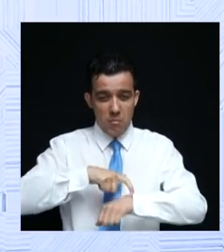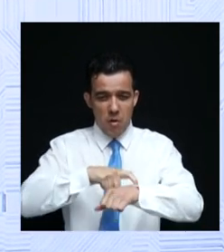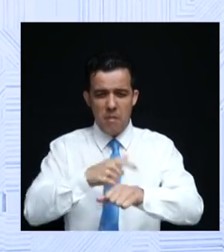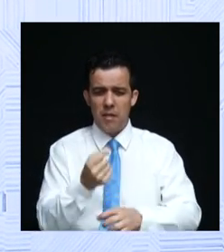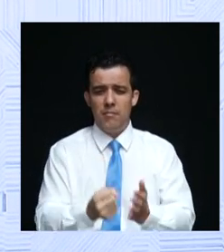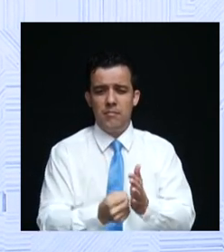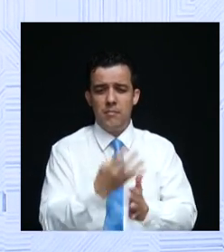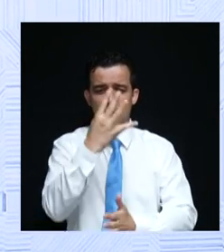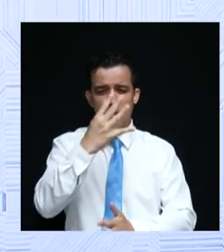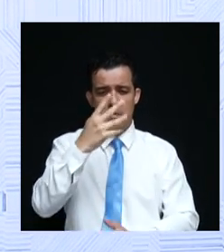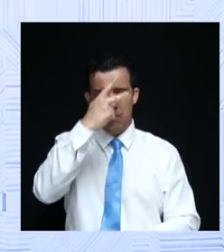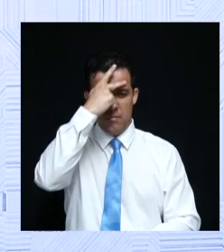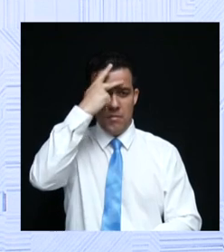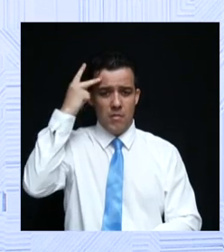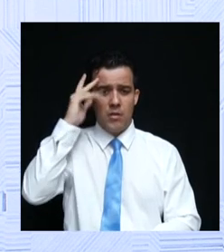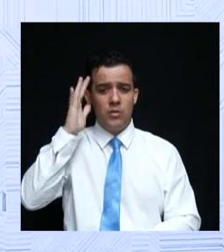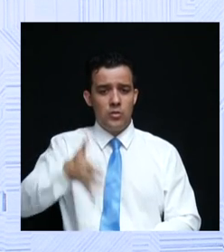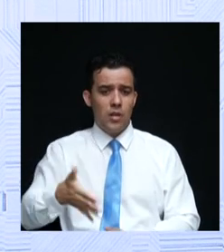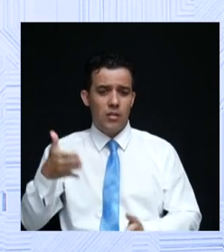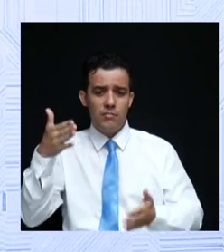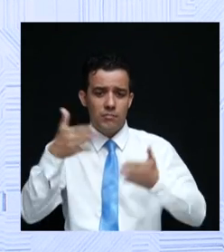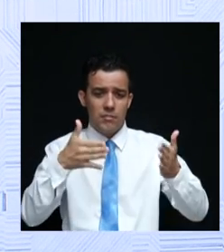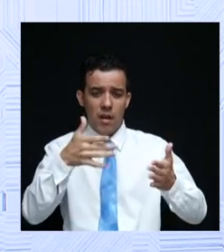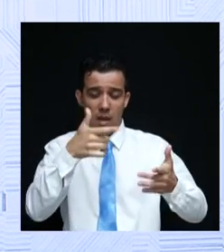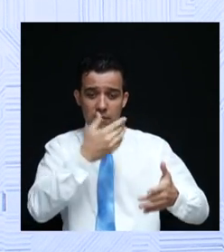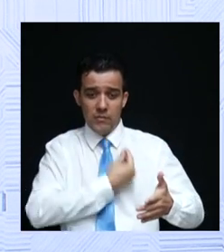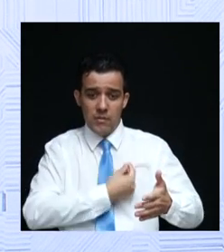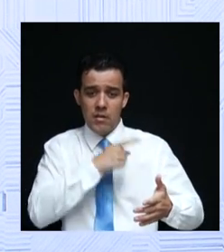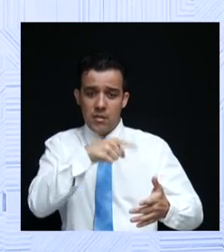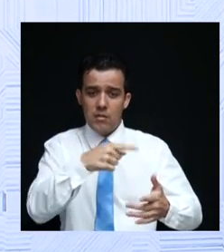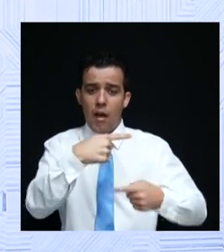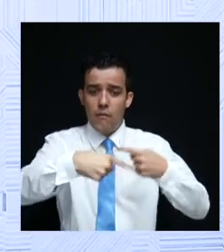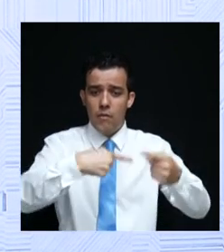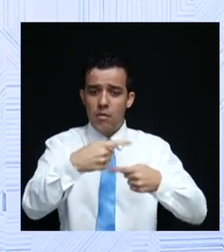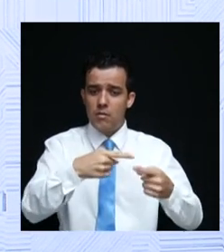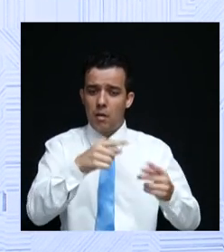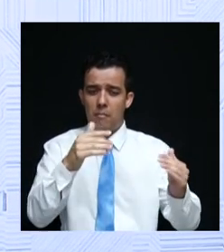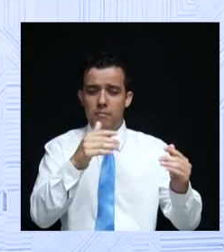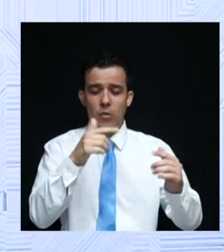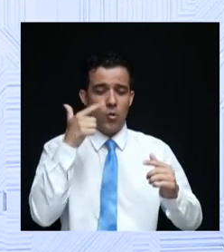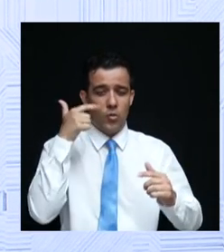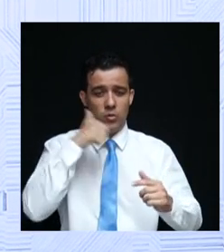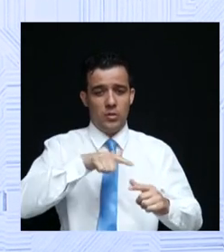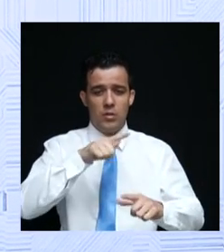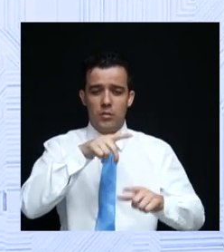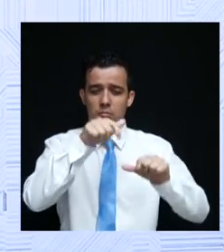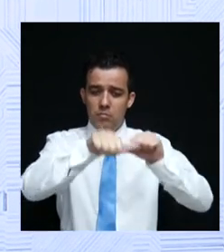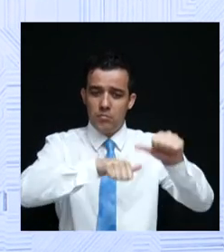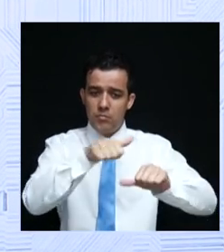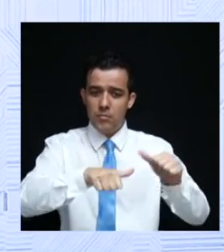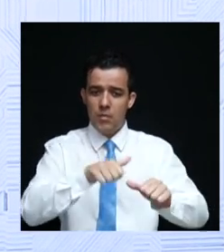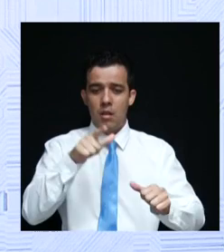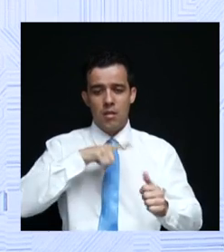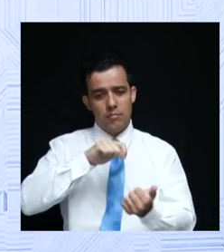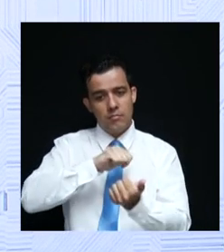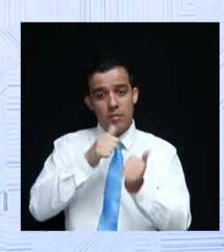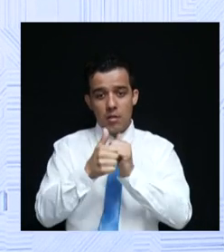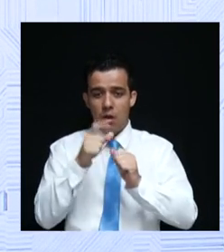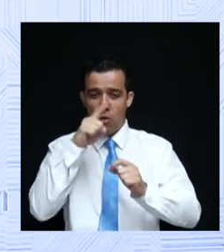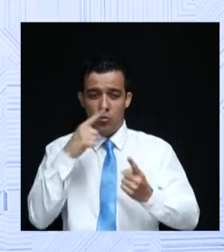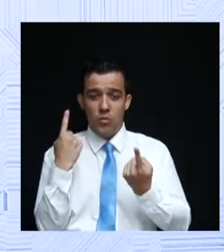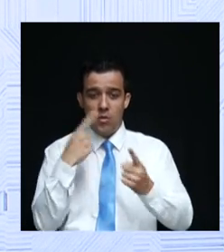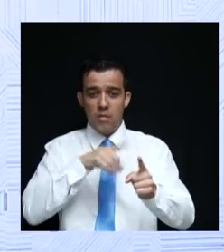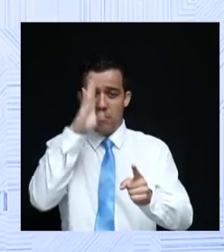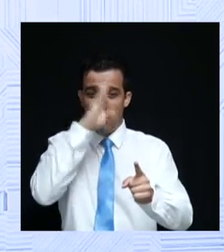milhares de goianos estão nos hospitais estaduais que estão funcionando, adequando. Nós enfrentamos as dificuldades como o Brasil enfrenta. Eu tenho